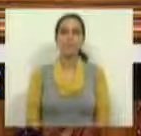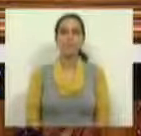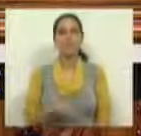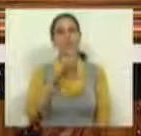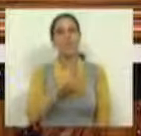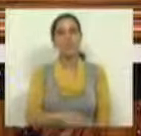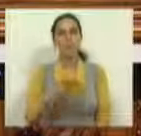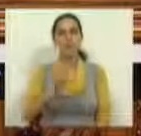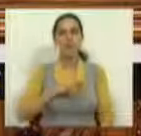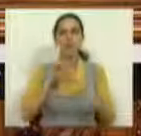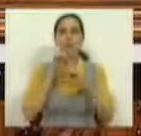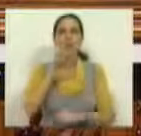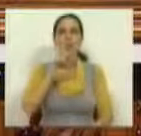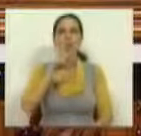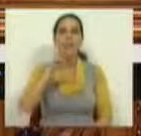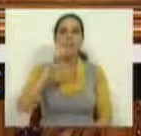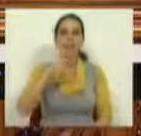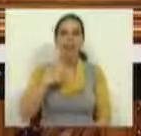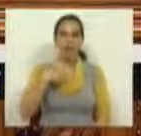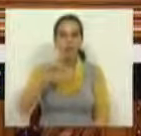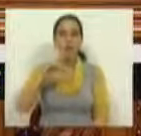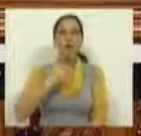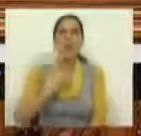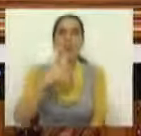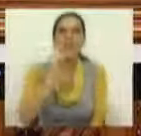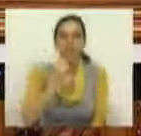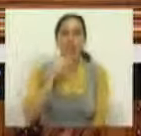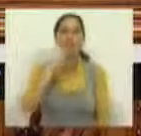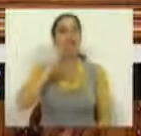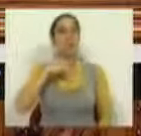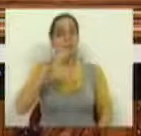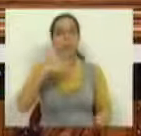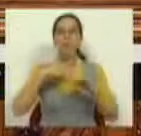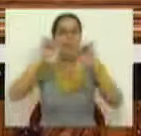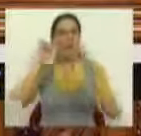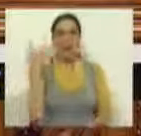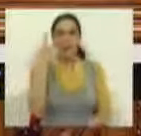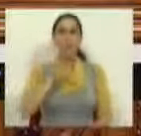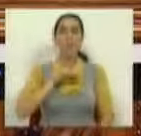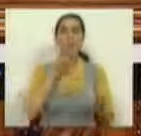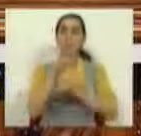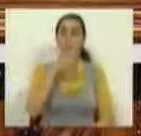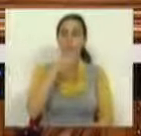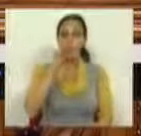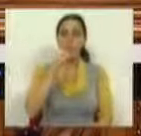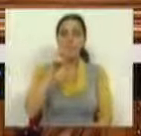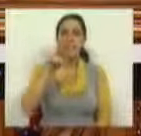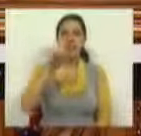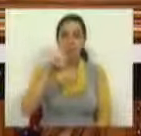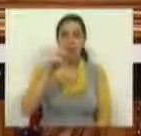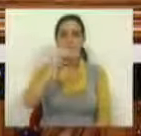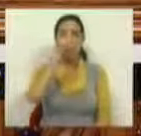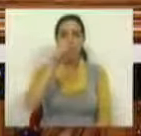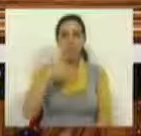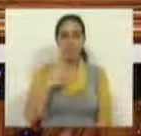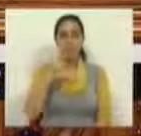Para responder, tem a palavra ao Sr. Deputado Ricardo Rodrigues. Muito obrigado, Sr. Presidente. Deve-se ser muito rápido. Sr. Deputado Sérgio Azevedo,